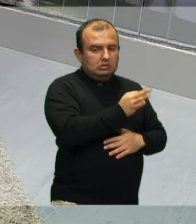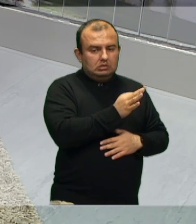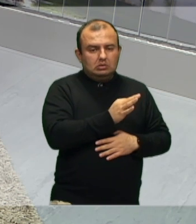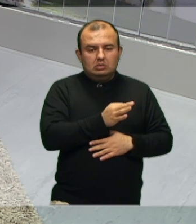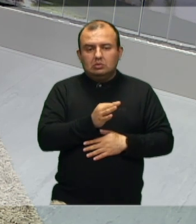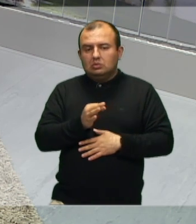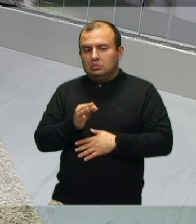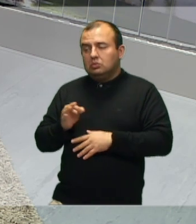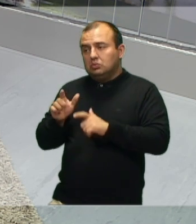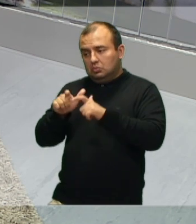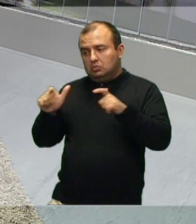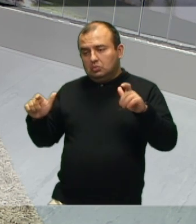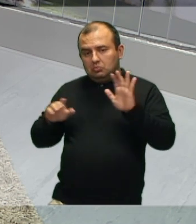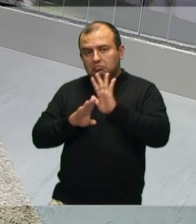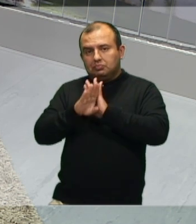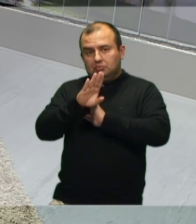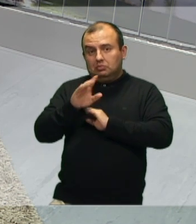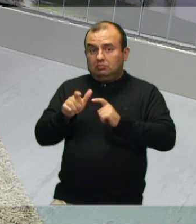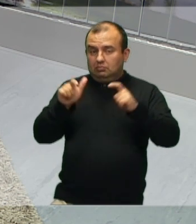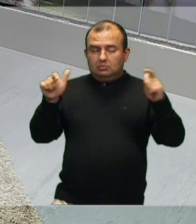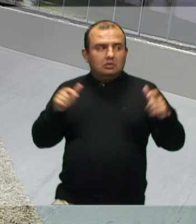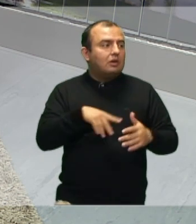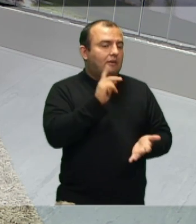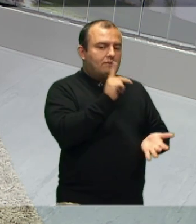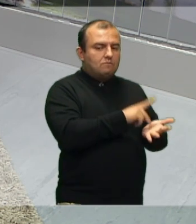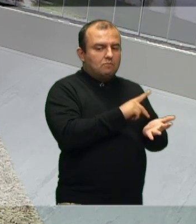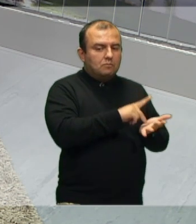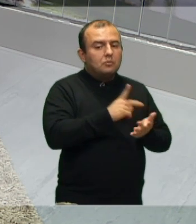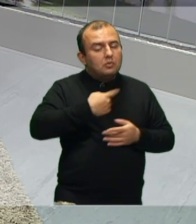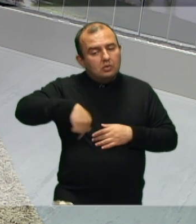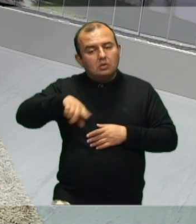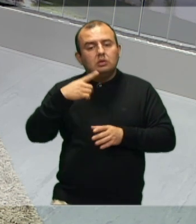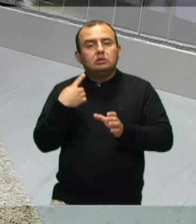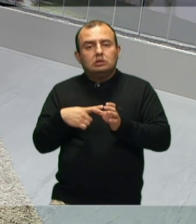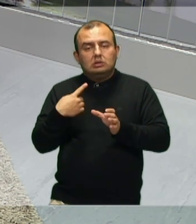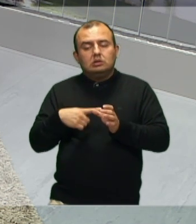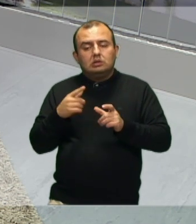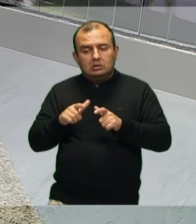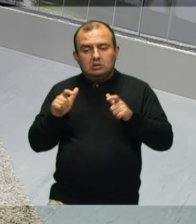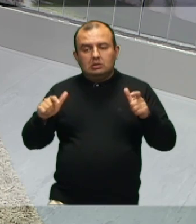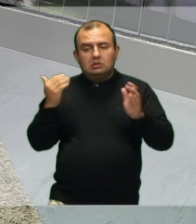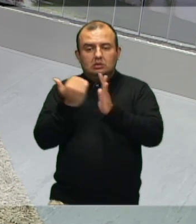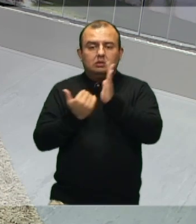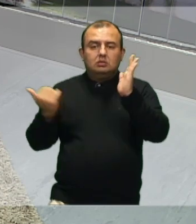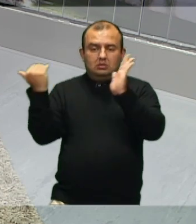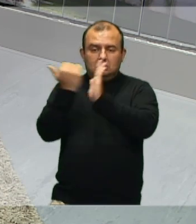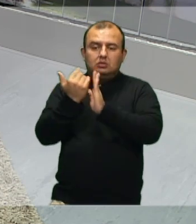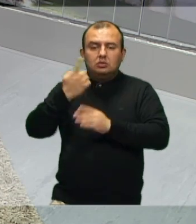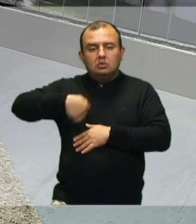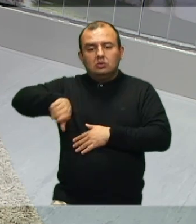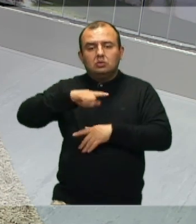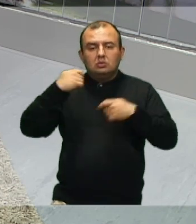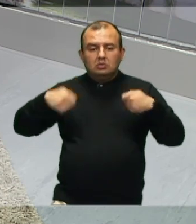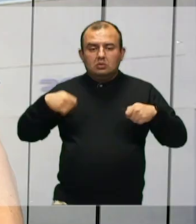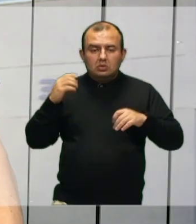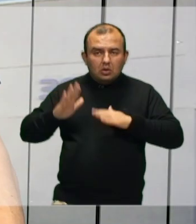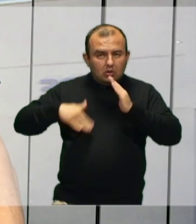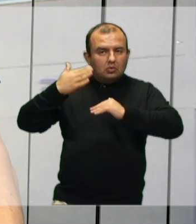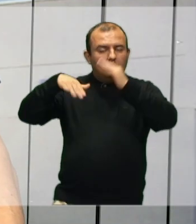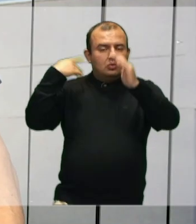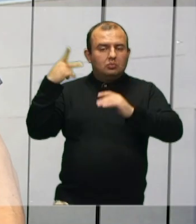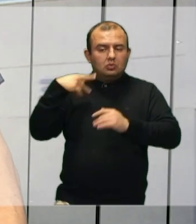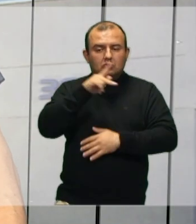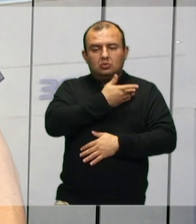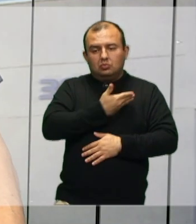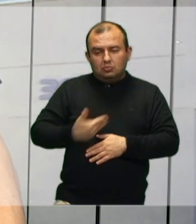O crescimento demográfico é grande, né? É verdade. A nossa cidade, ela cresce cada vez mais e a gente precisa evoluir mesmo as políticas